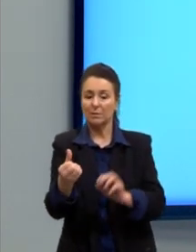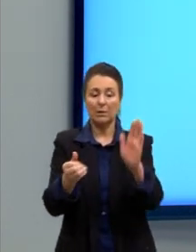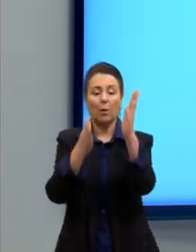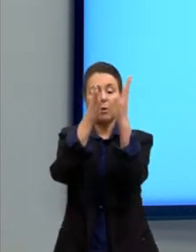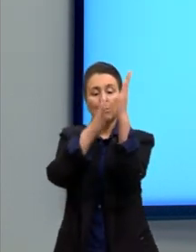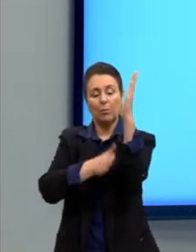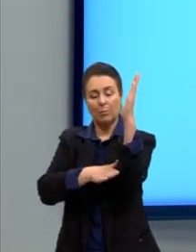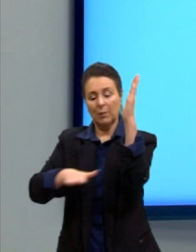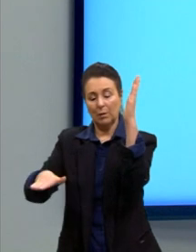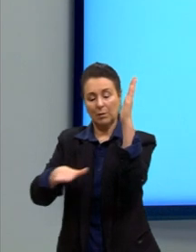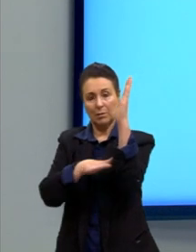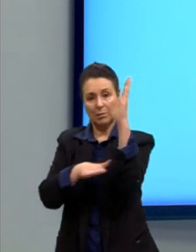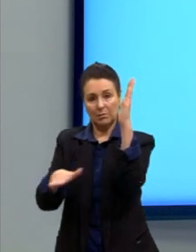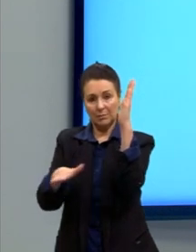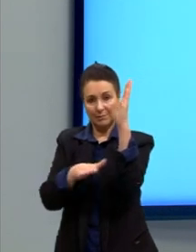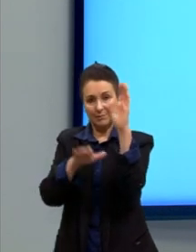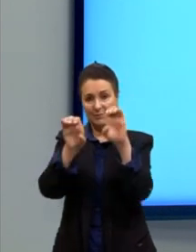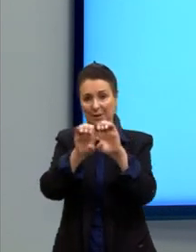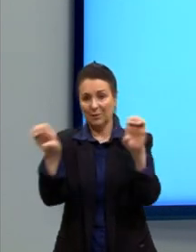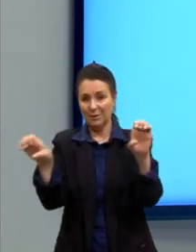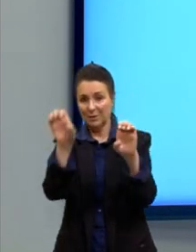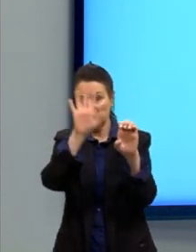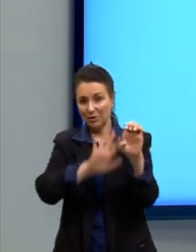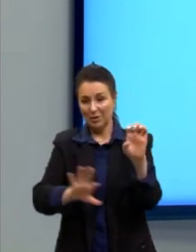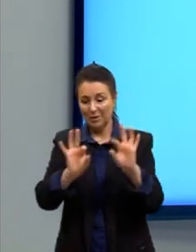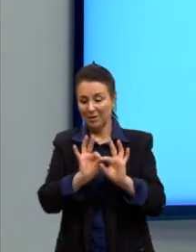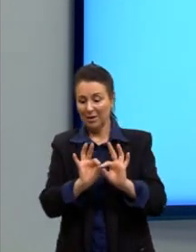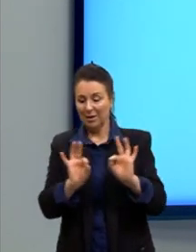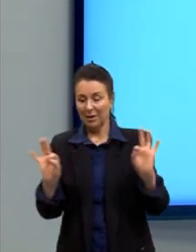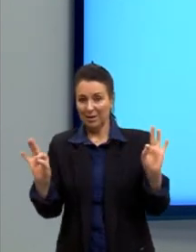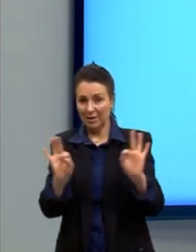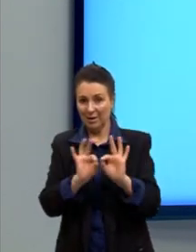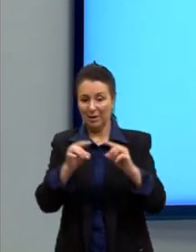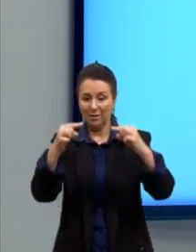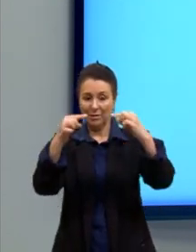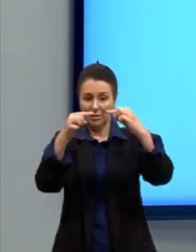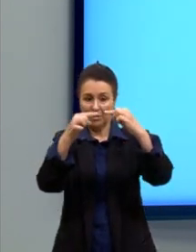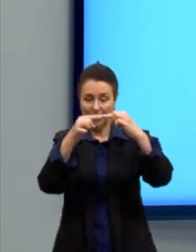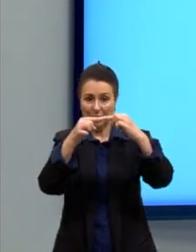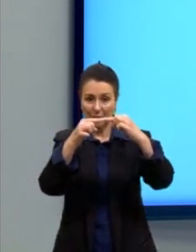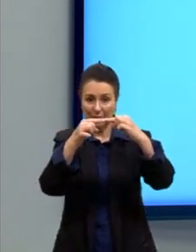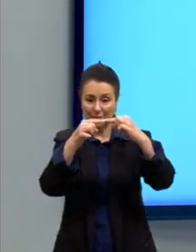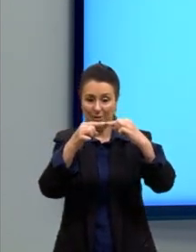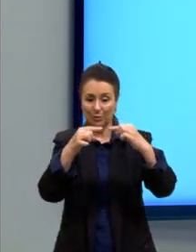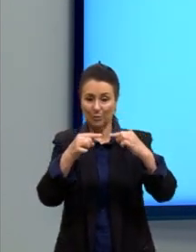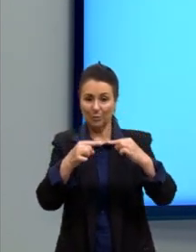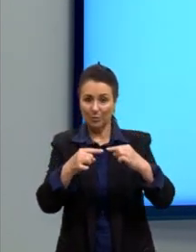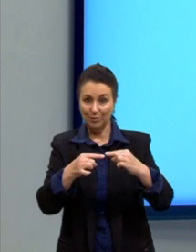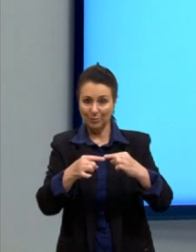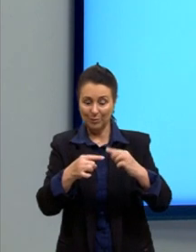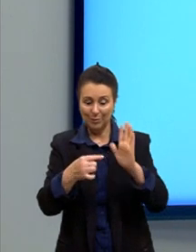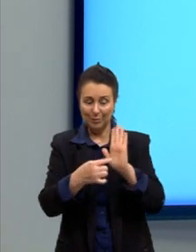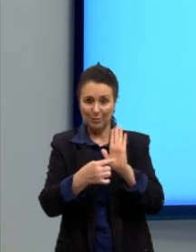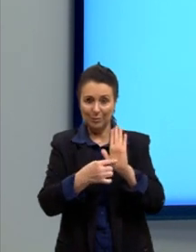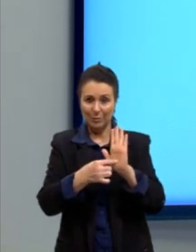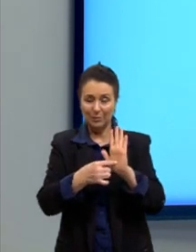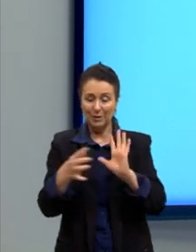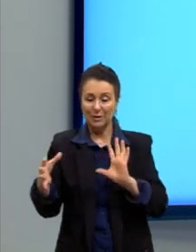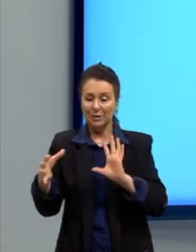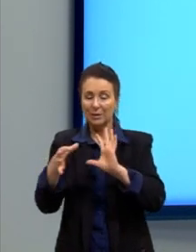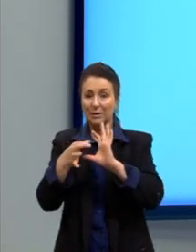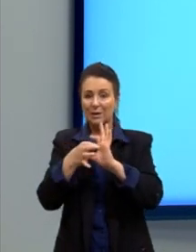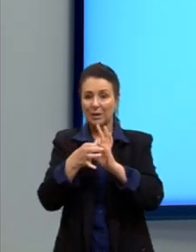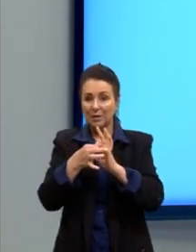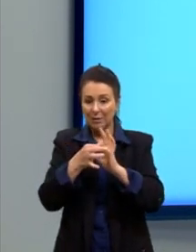colocássemos a equação geral da reta, a coordenada do ponto, e depois a gente ligasse com o segmento, né?